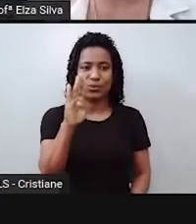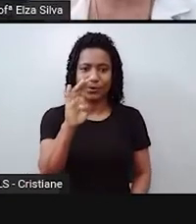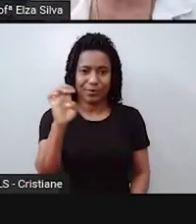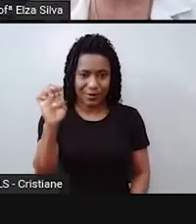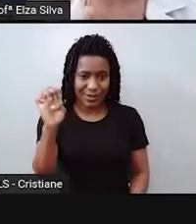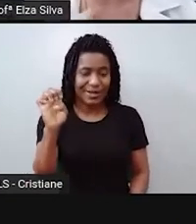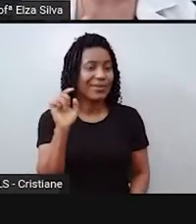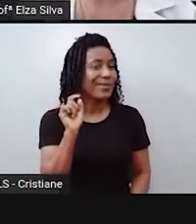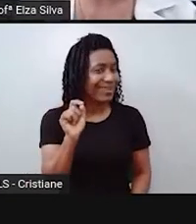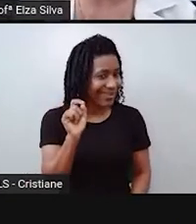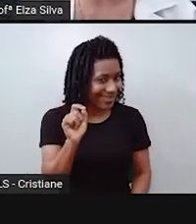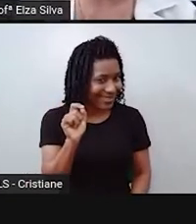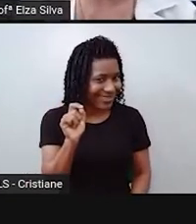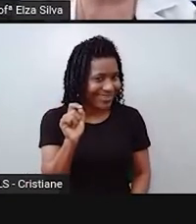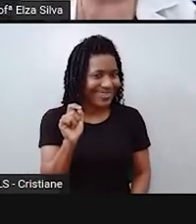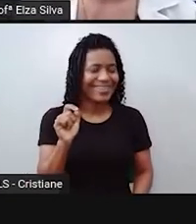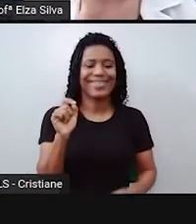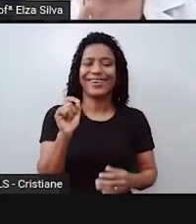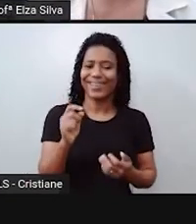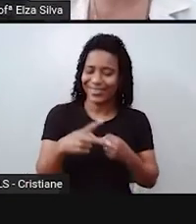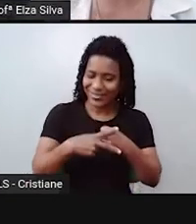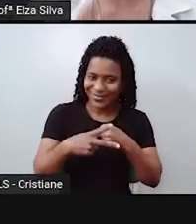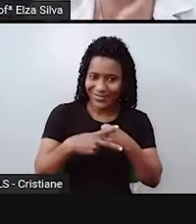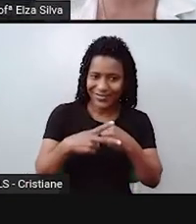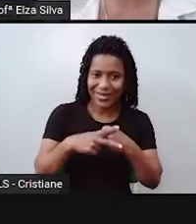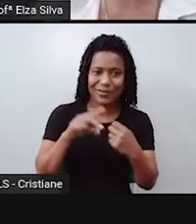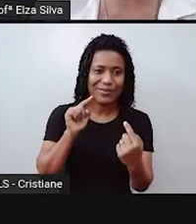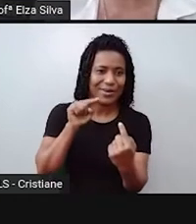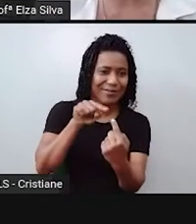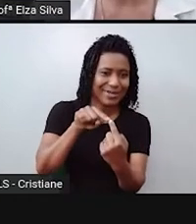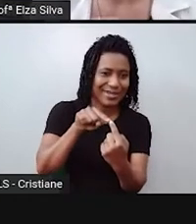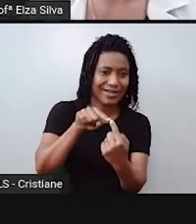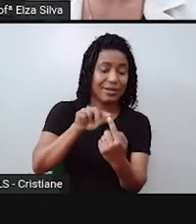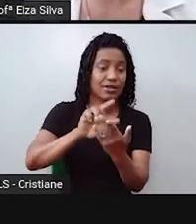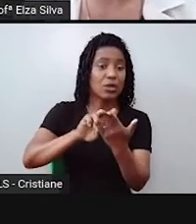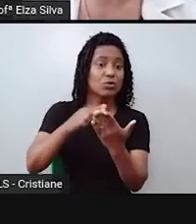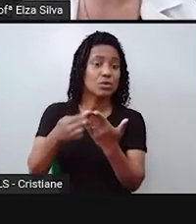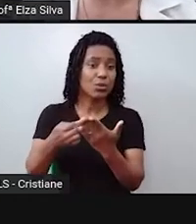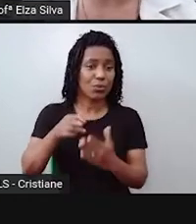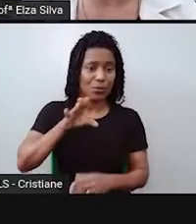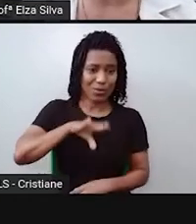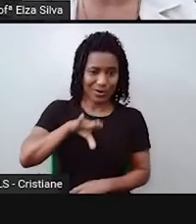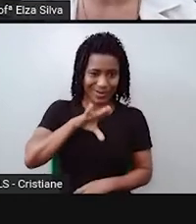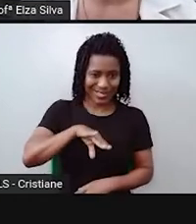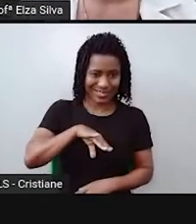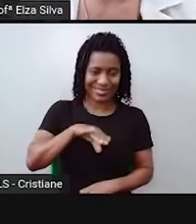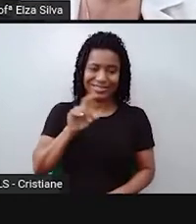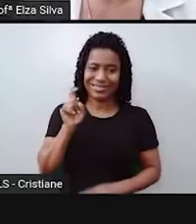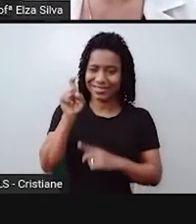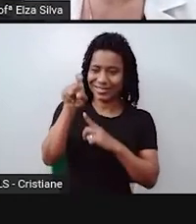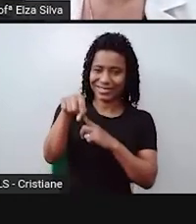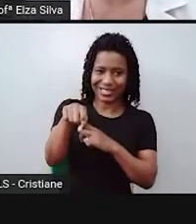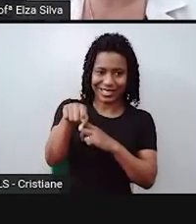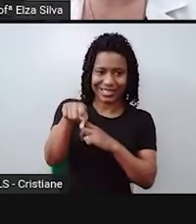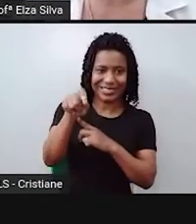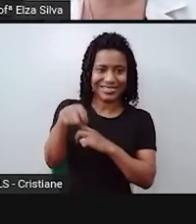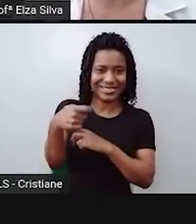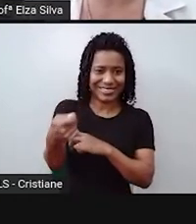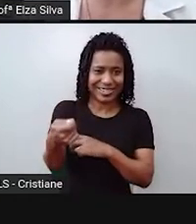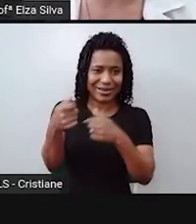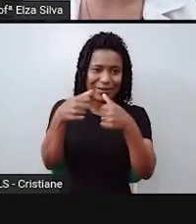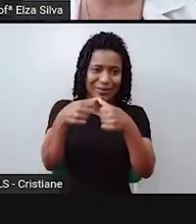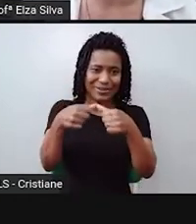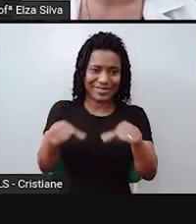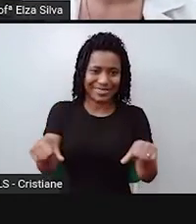aquele verbo que na nossa língua corresponde ao verbo ser ou ao verbo estar. Então, como conjugamos o